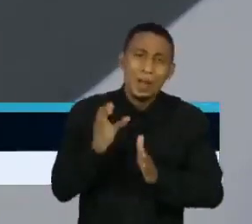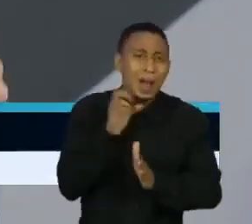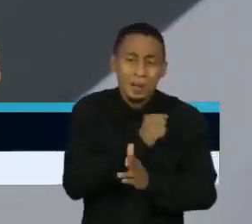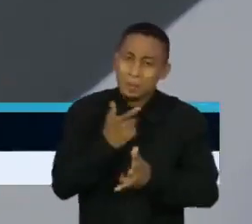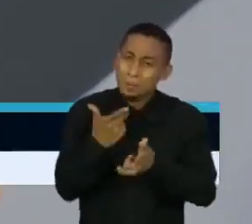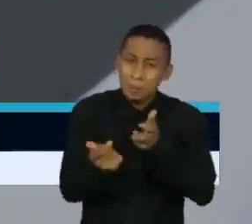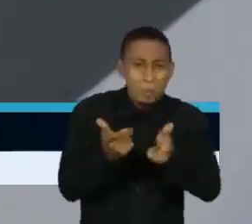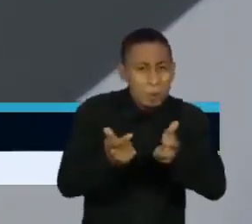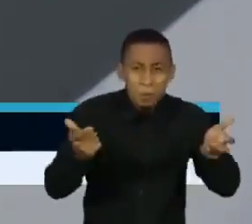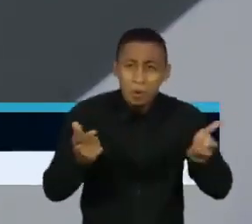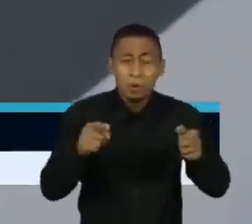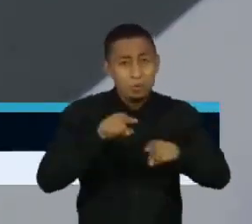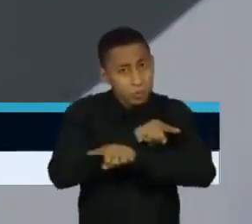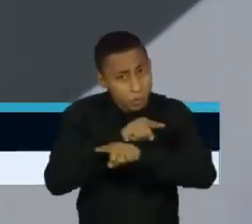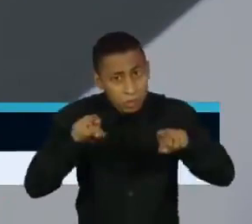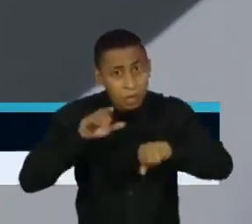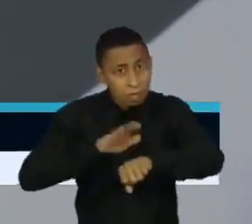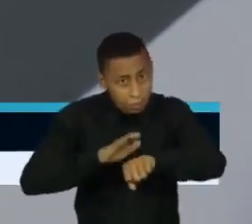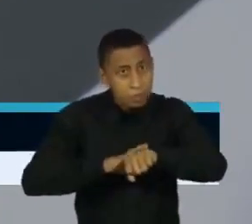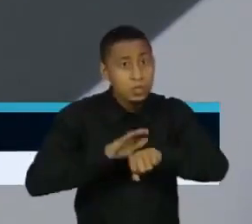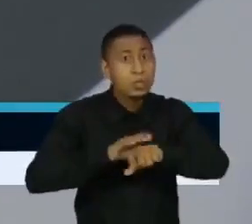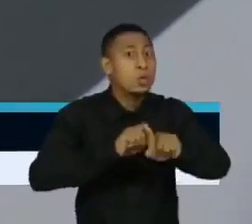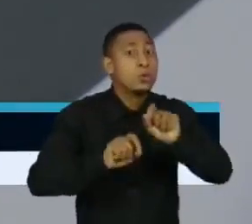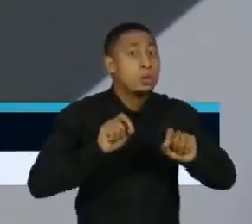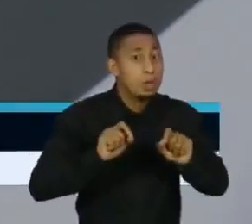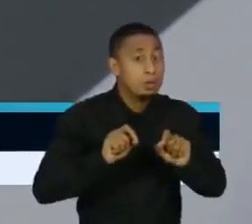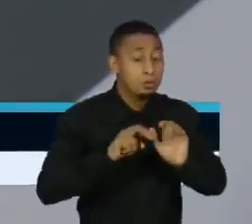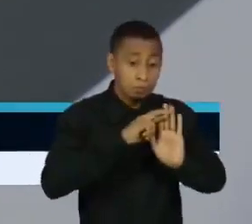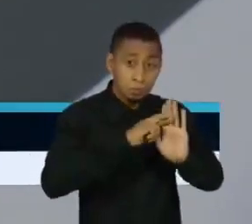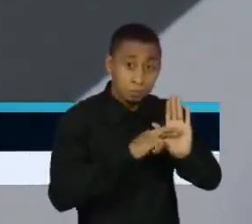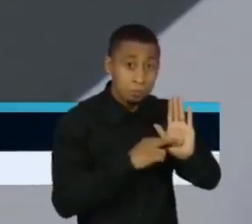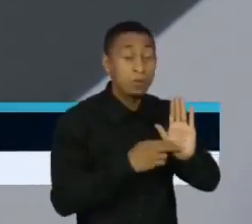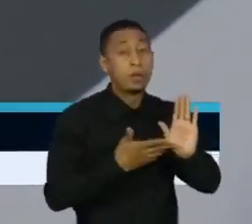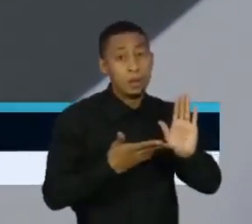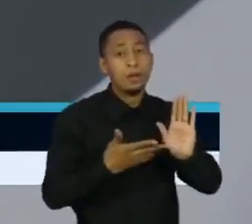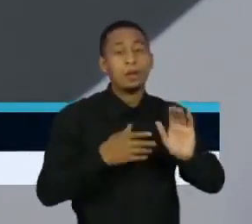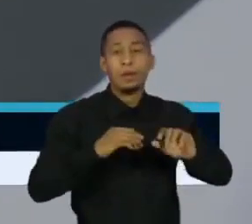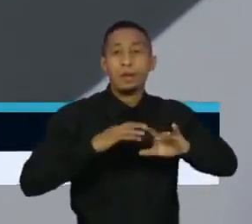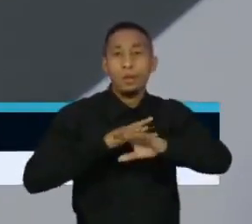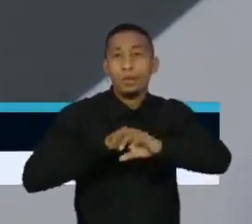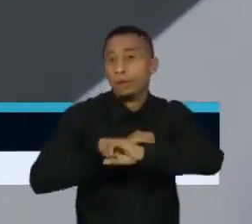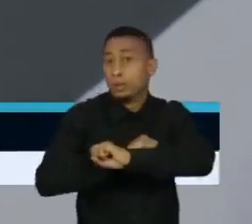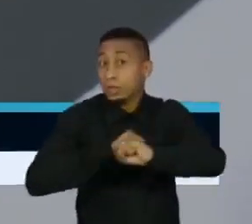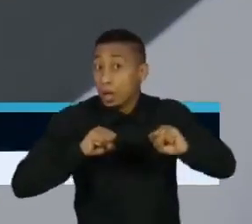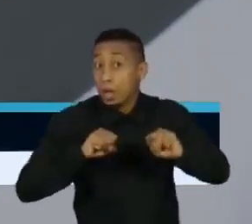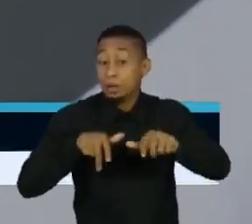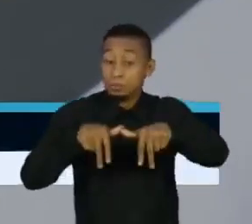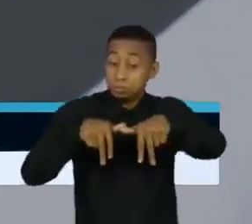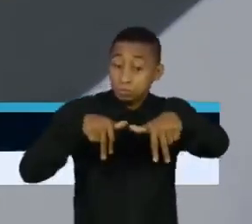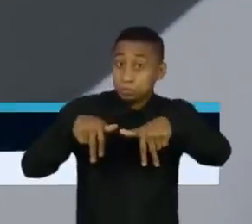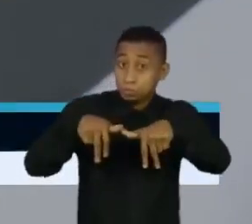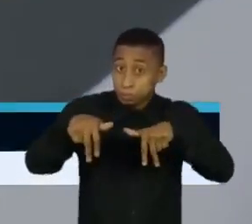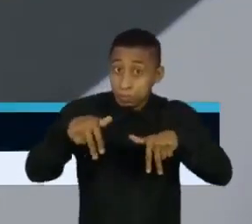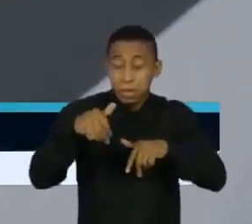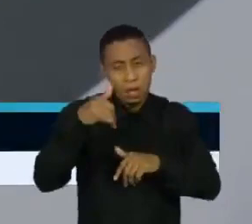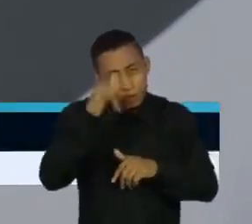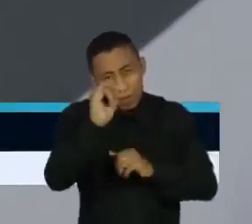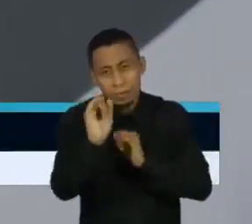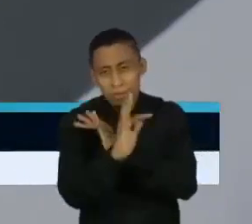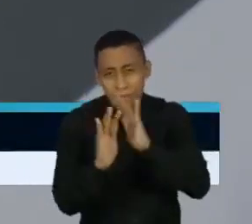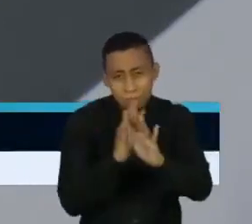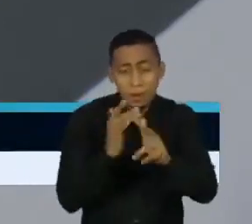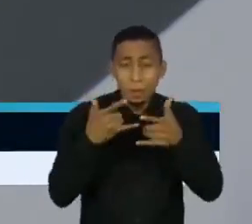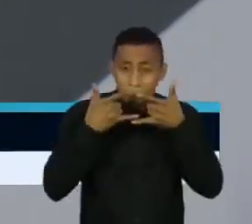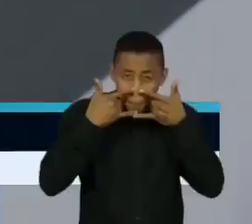precisa usar as outras medidas de prevenção. O lockdown, o distanciamento, evitar aglomerações, a